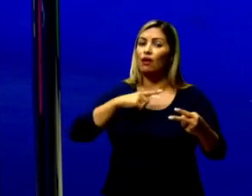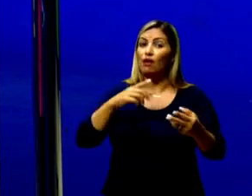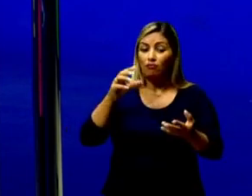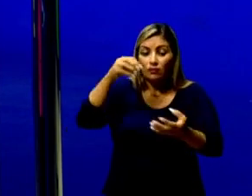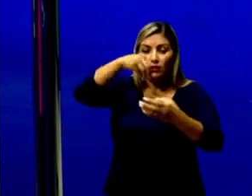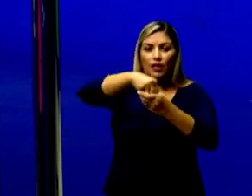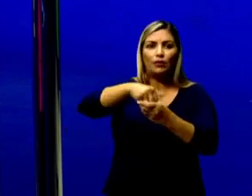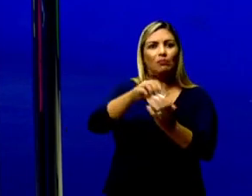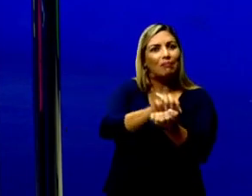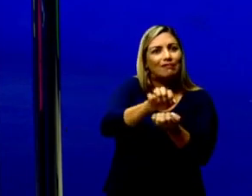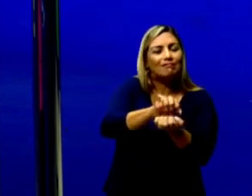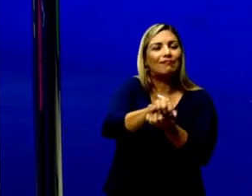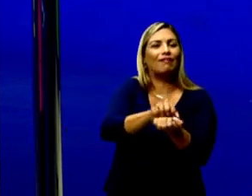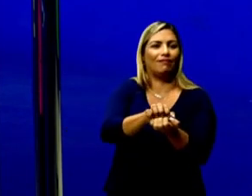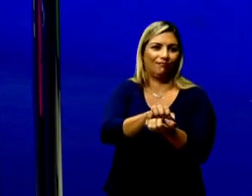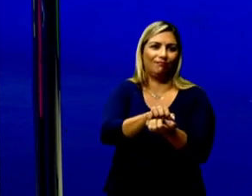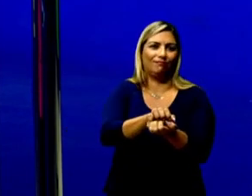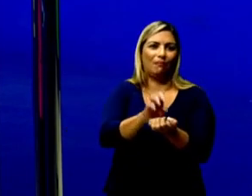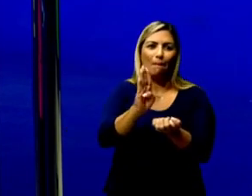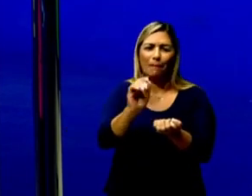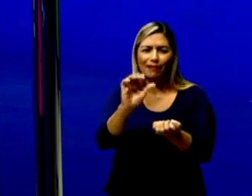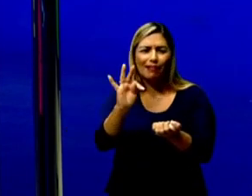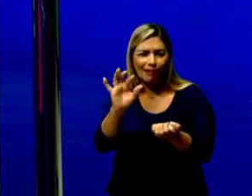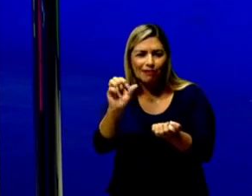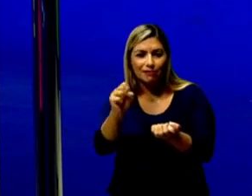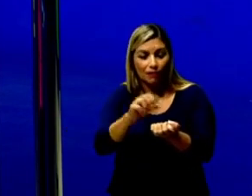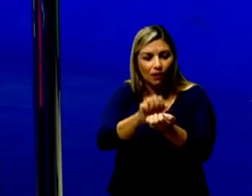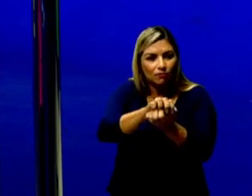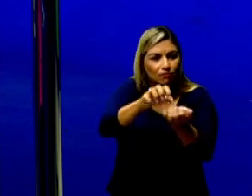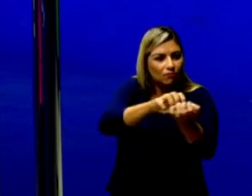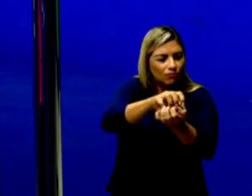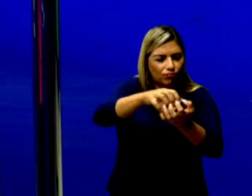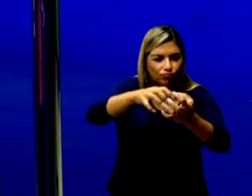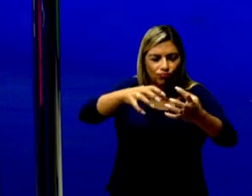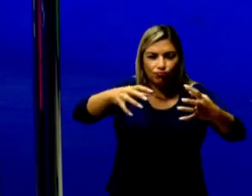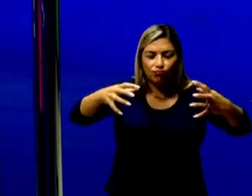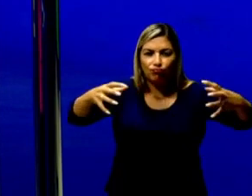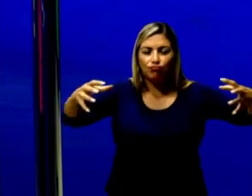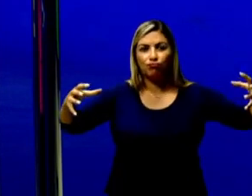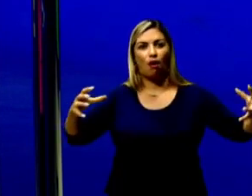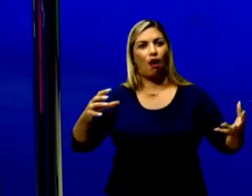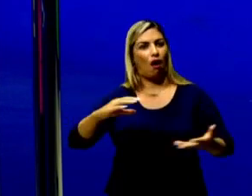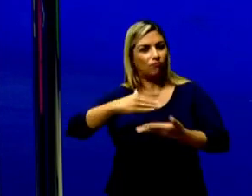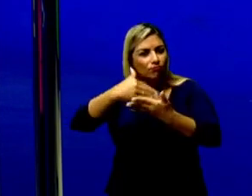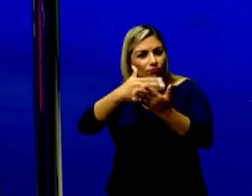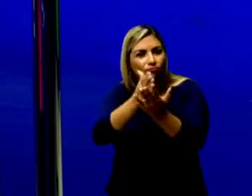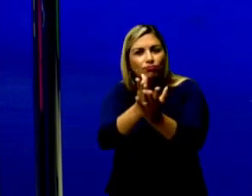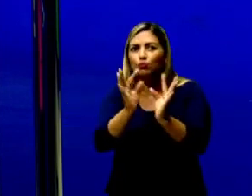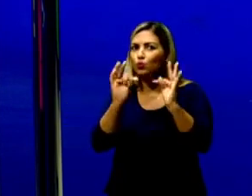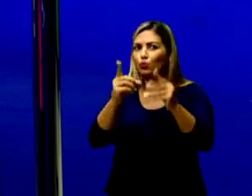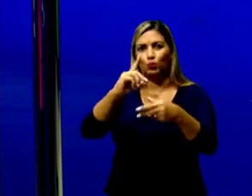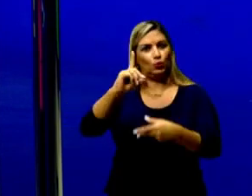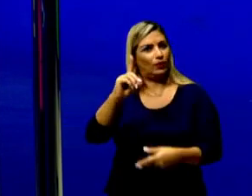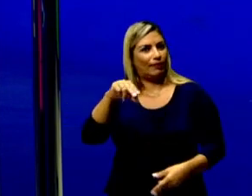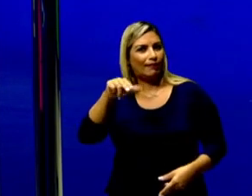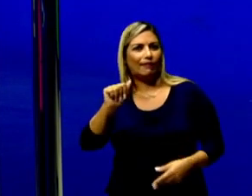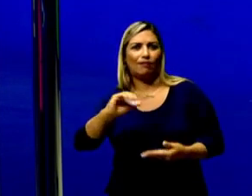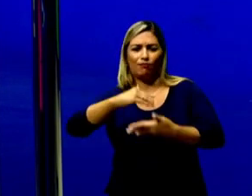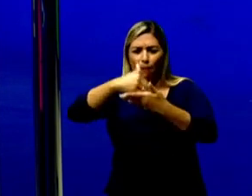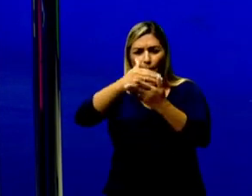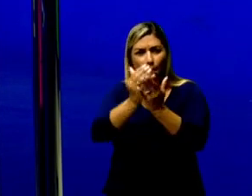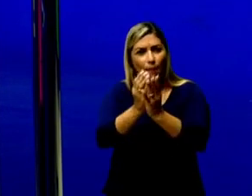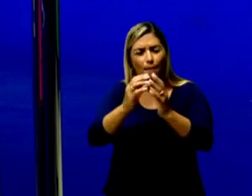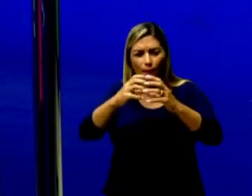acontece? As bactérias, quando se reproduzem, multiplicam todo o DNA que está dentro dela, inclusive esse DNA